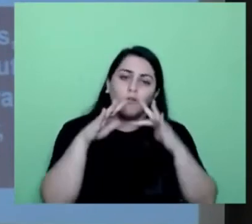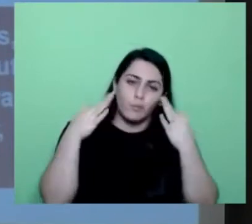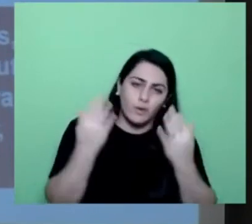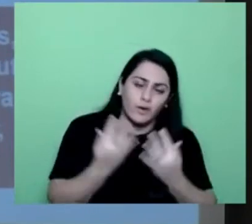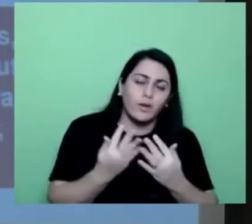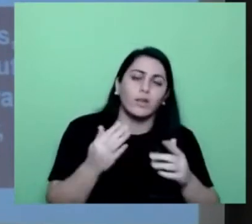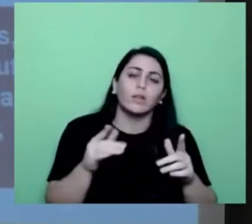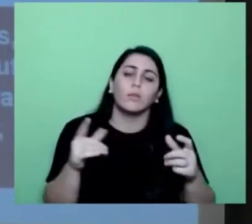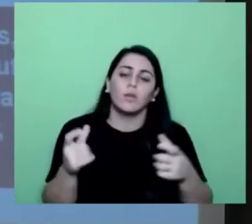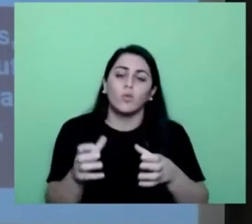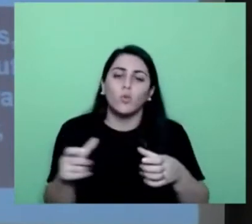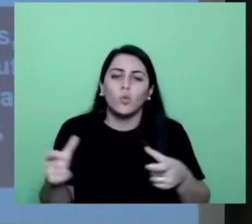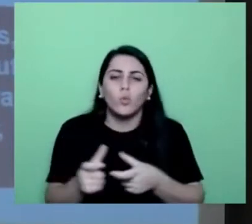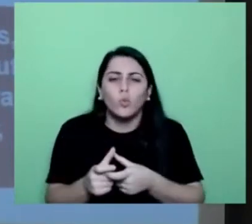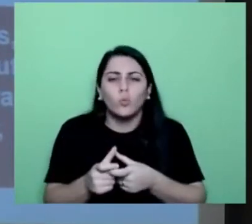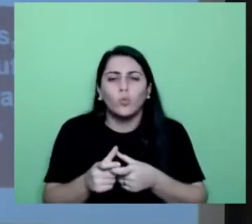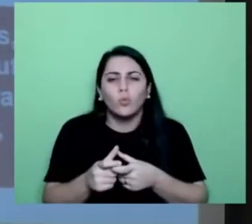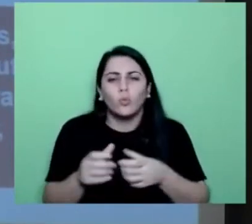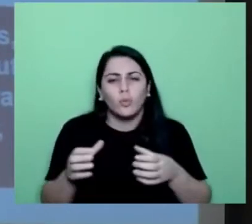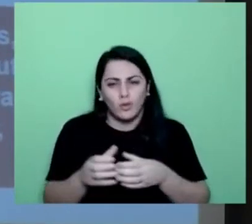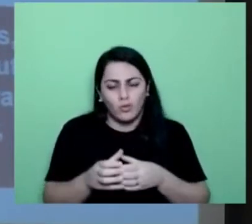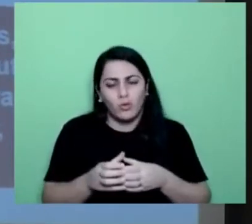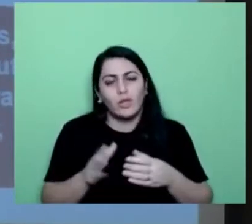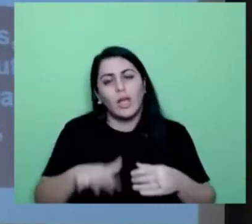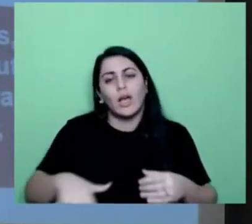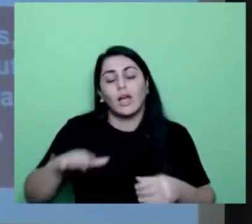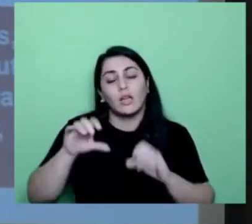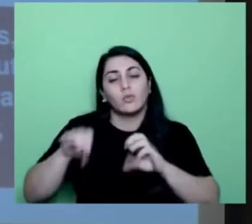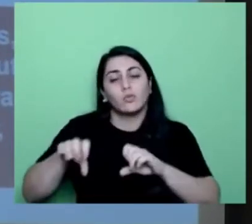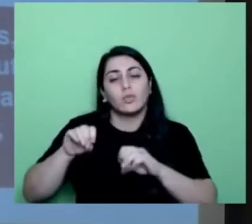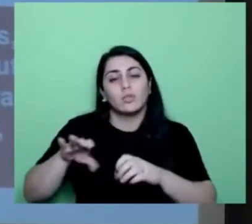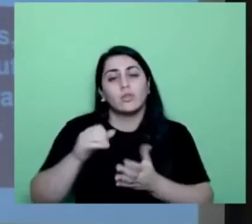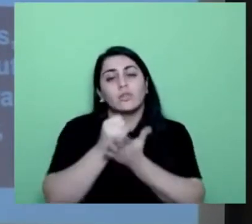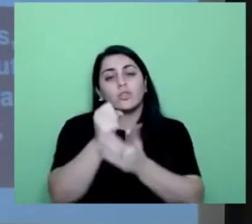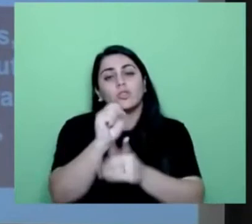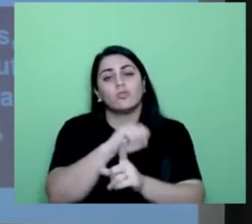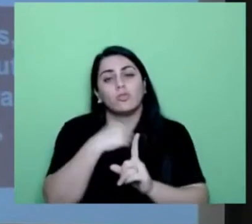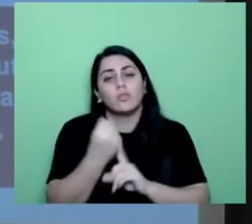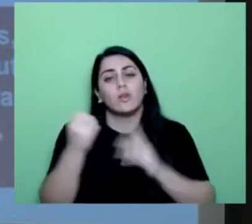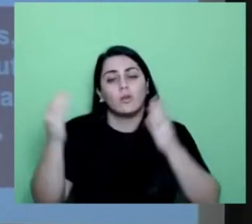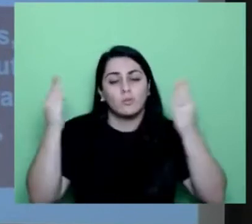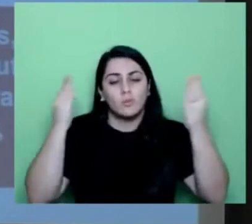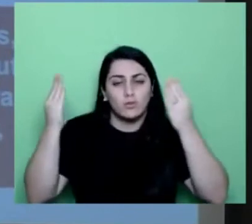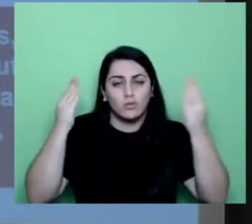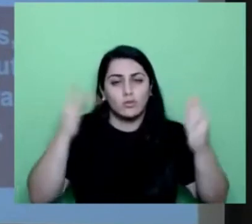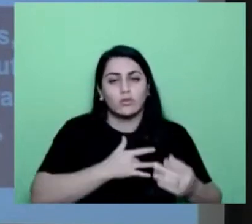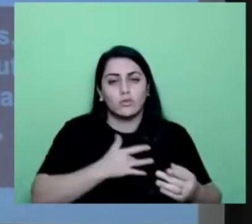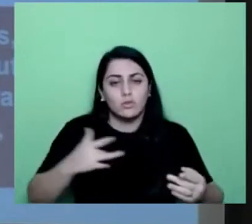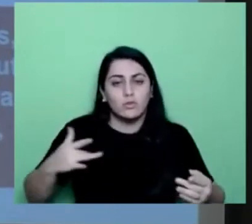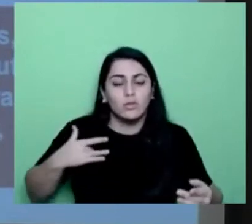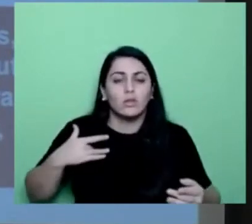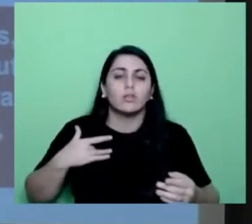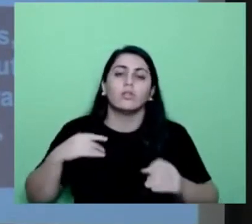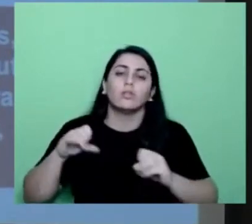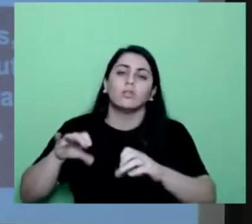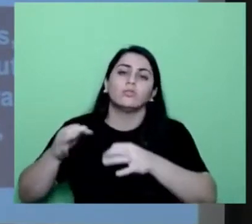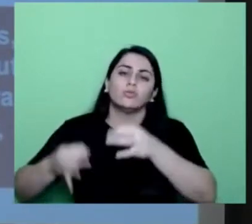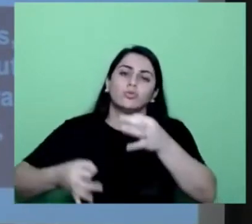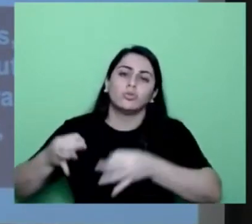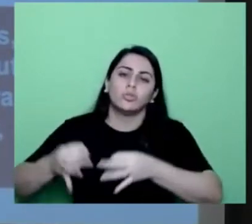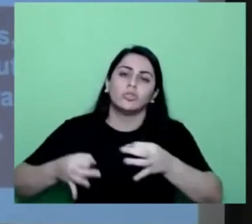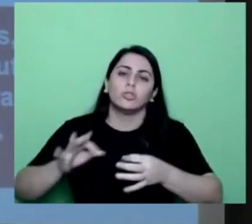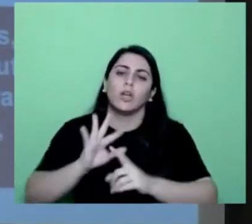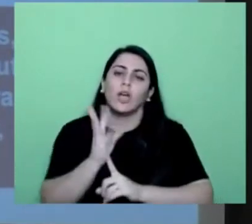continuada, especialmente nas áreas de educação, assistência social, psicologia, saúde, orientação jurídica e arte e educação.